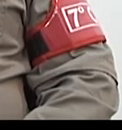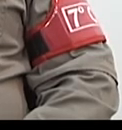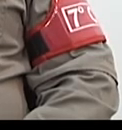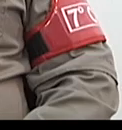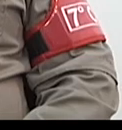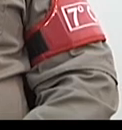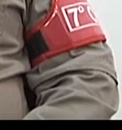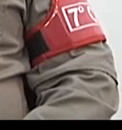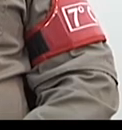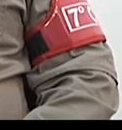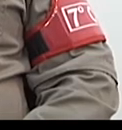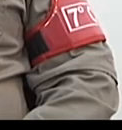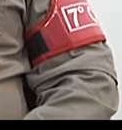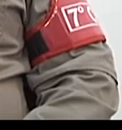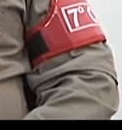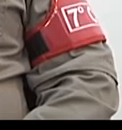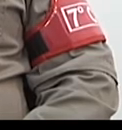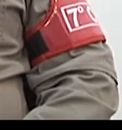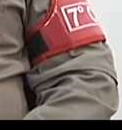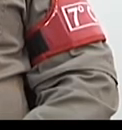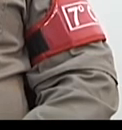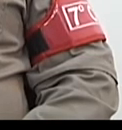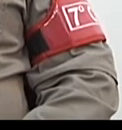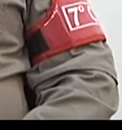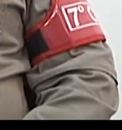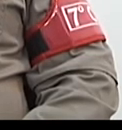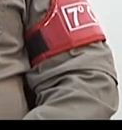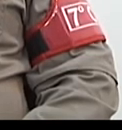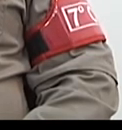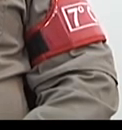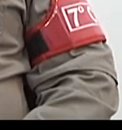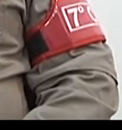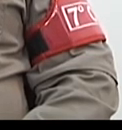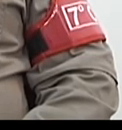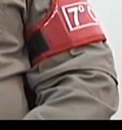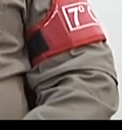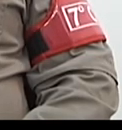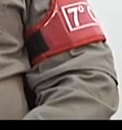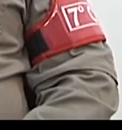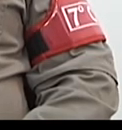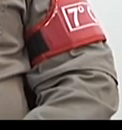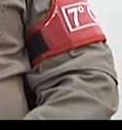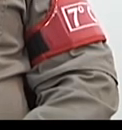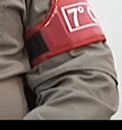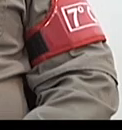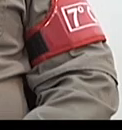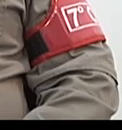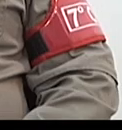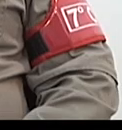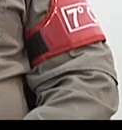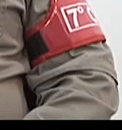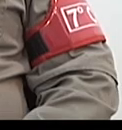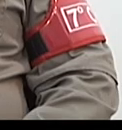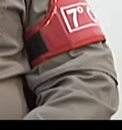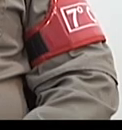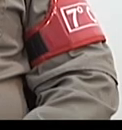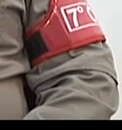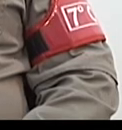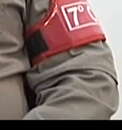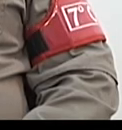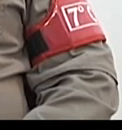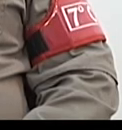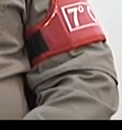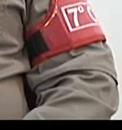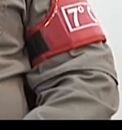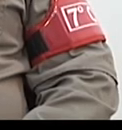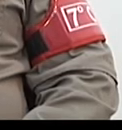utilizados com muito cuidado. O interessante é que não deve deixar os aquecedores próximos